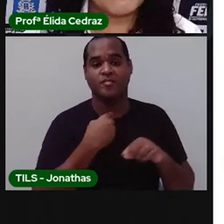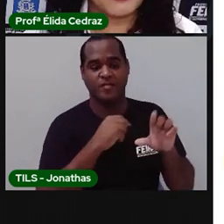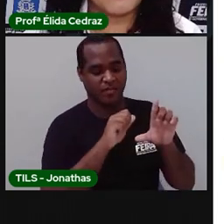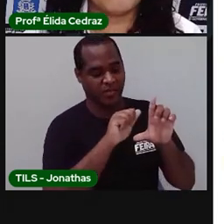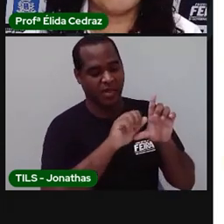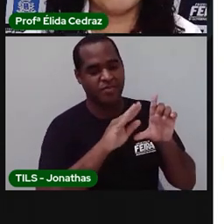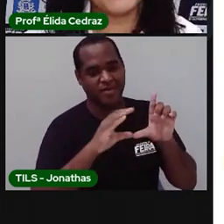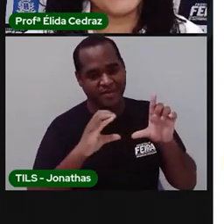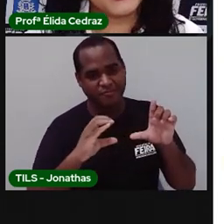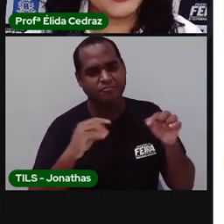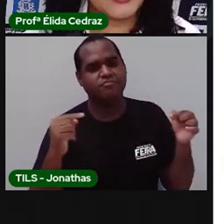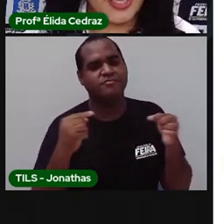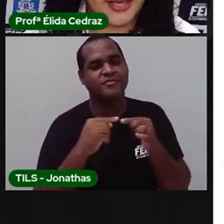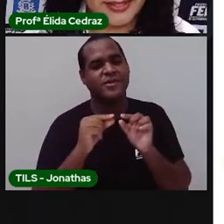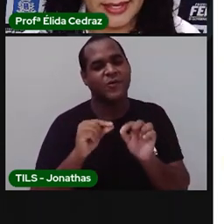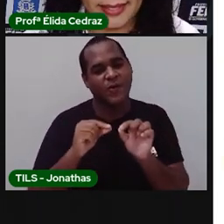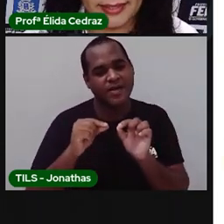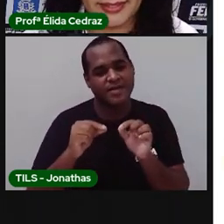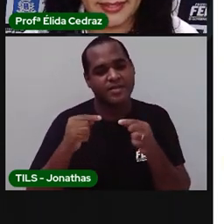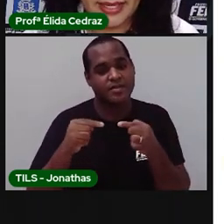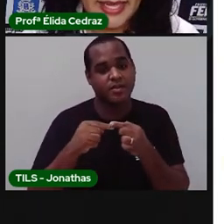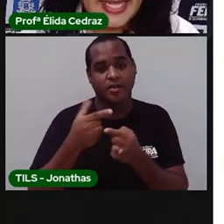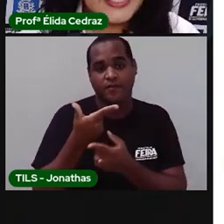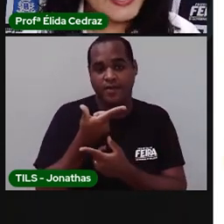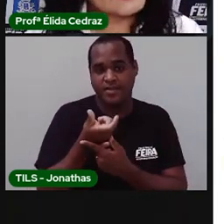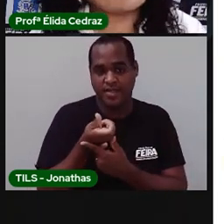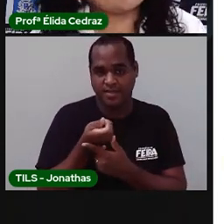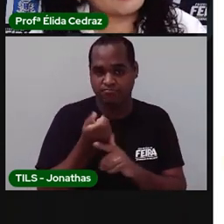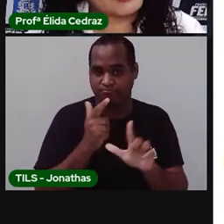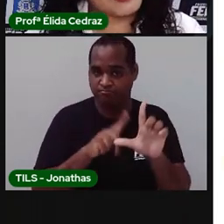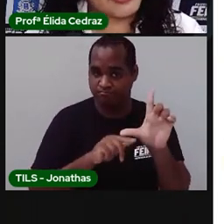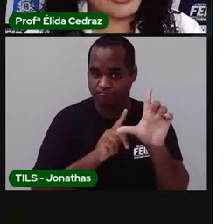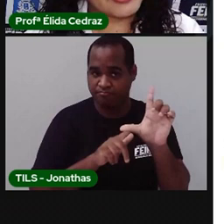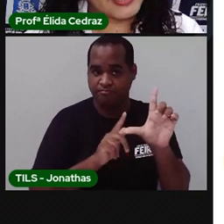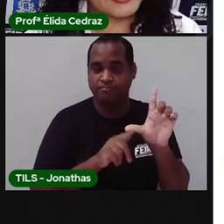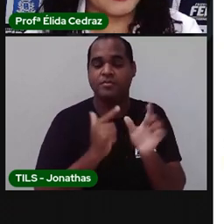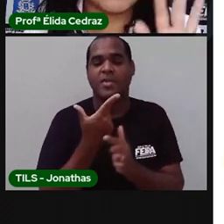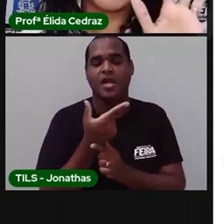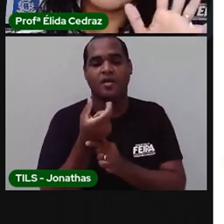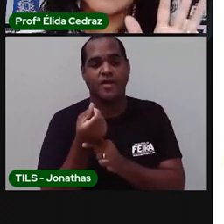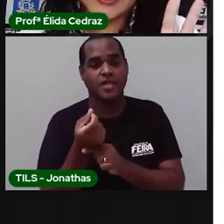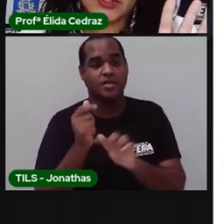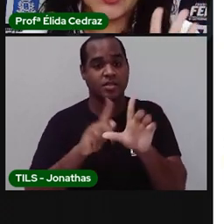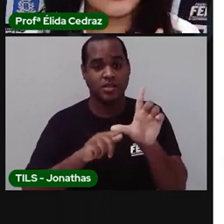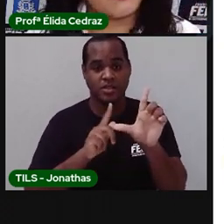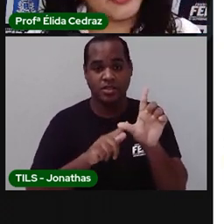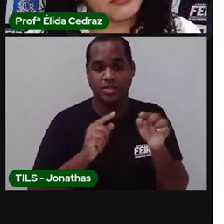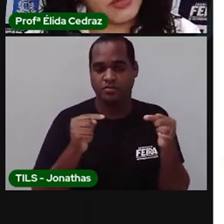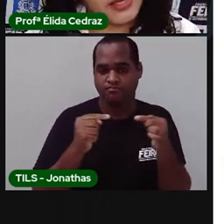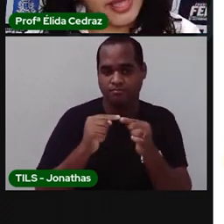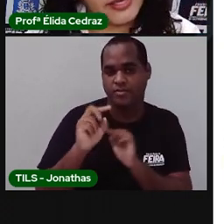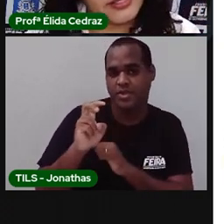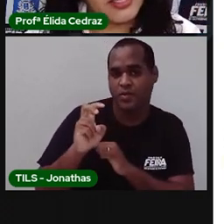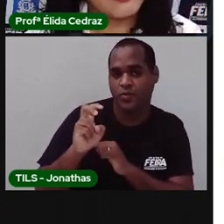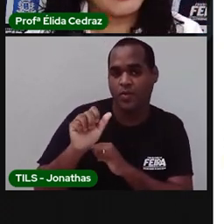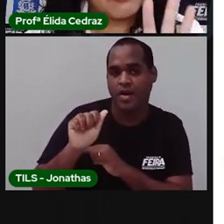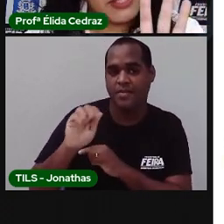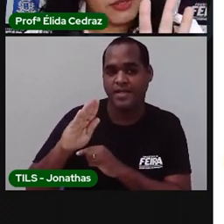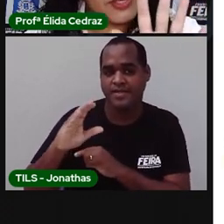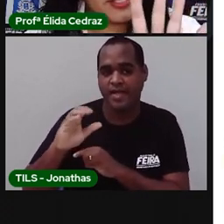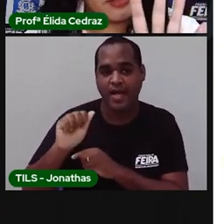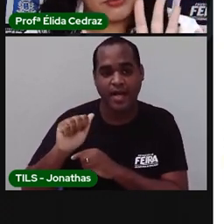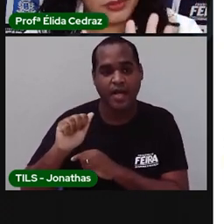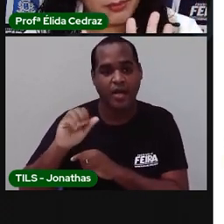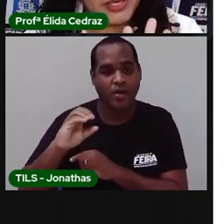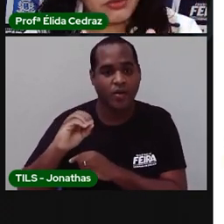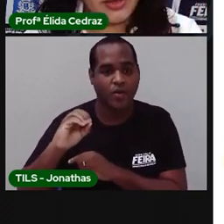tem 26 letras. Dessas 26 letras, 5 são as vogais. E